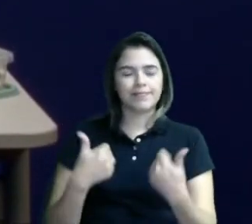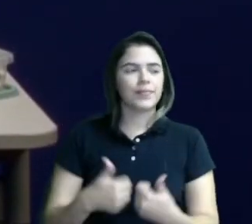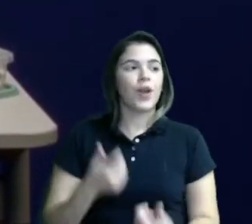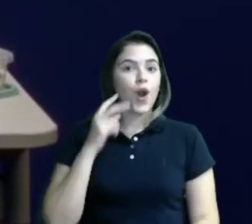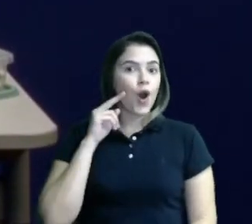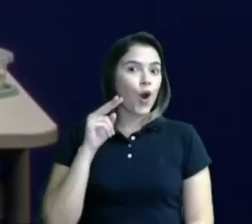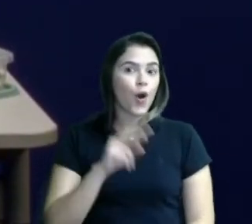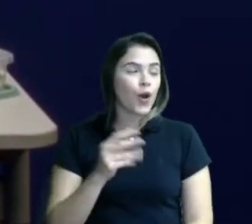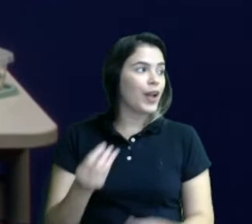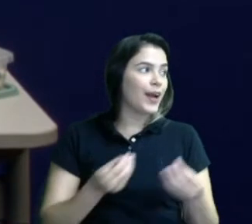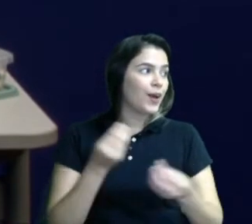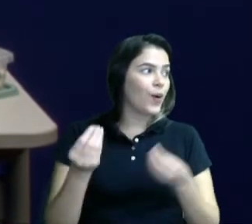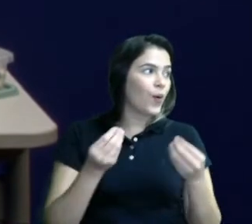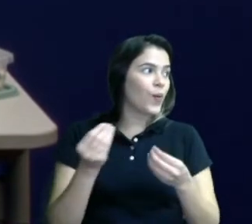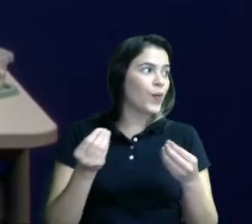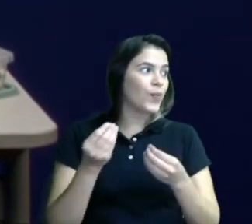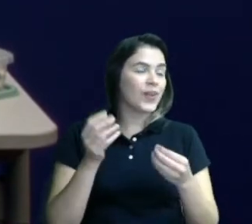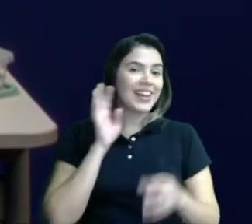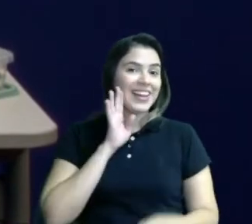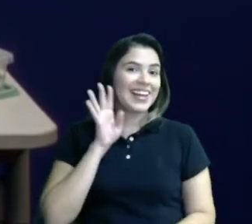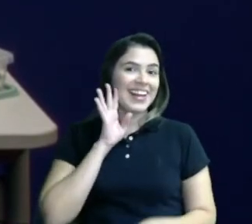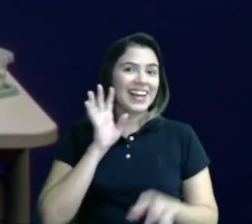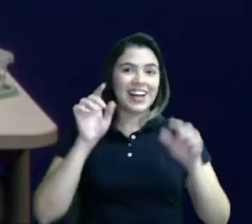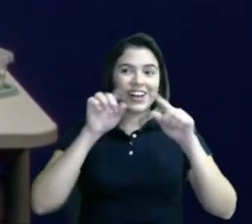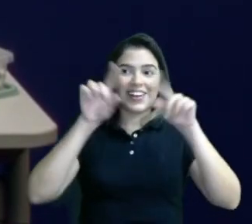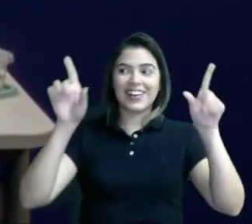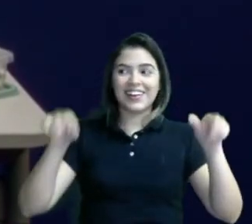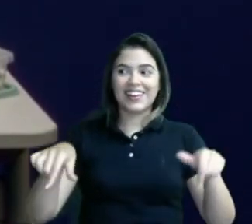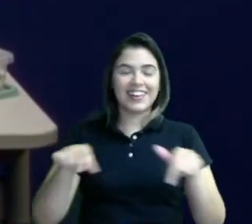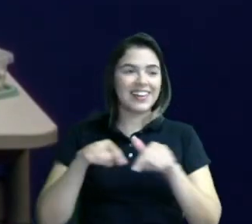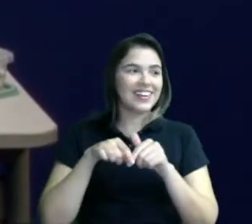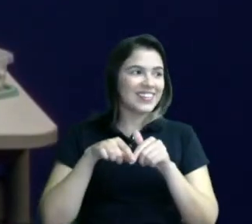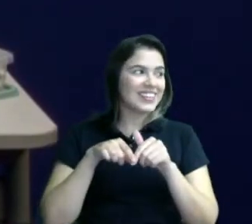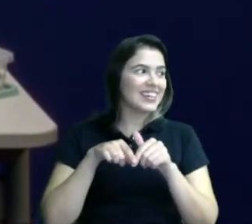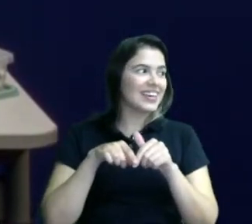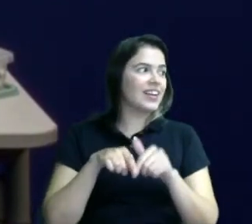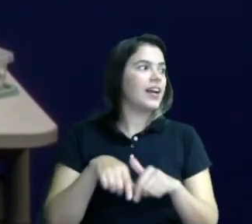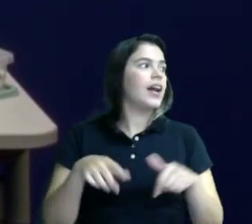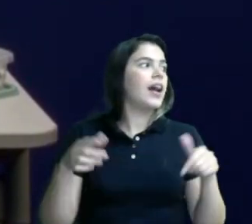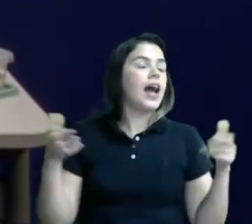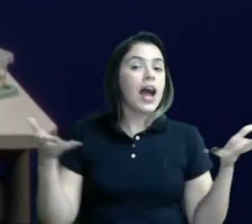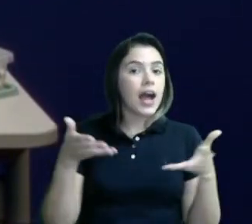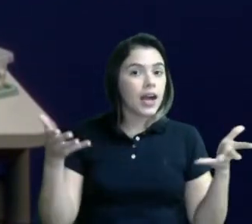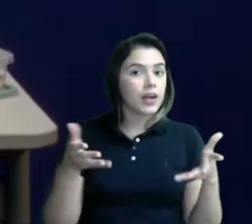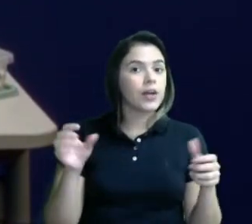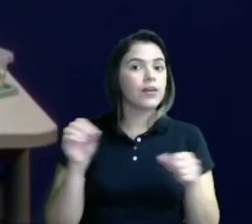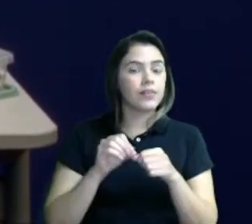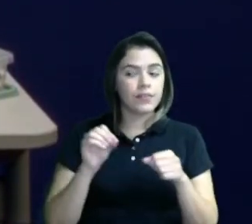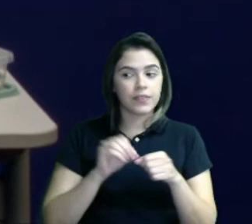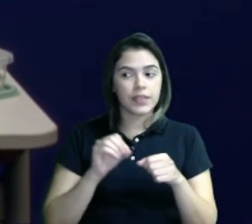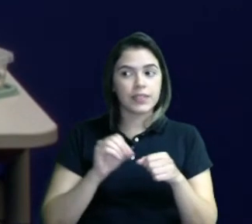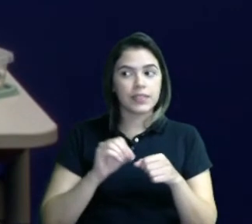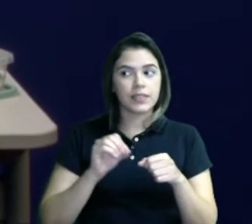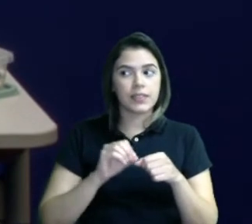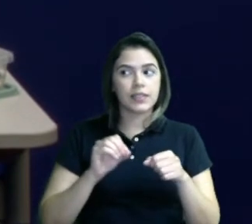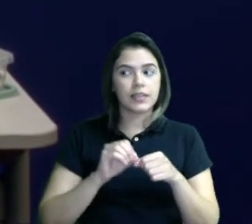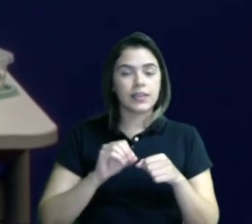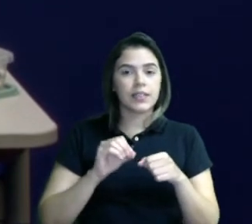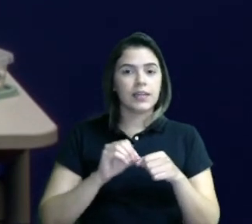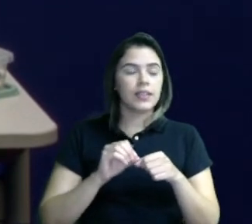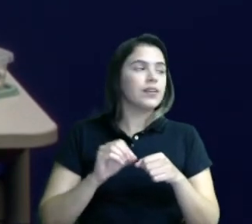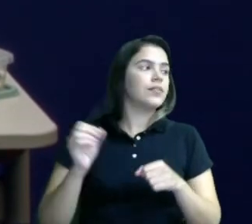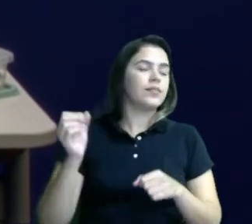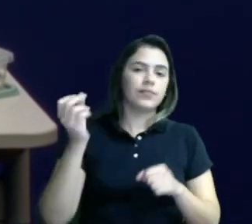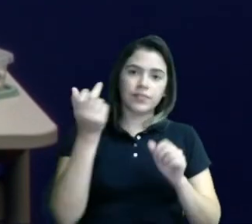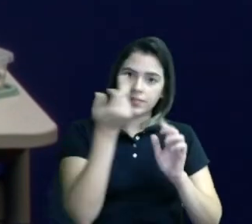já ficou. A moldura. Olha que legal. Aí, o que é que vocês vão fazer agora? Vocês vão